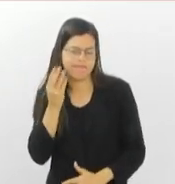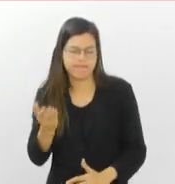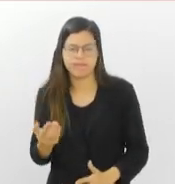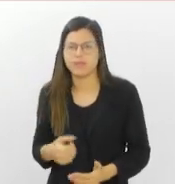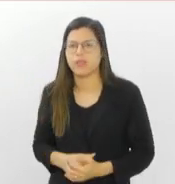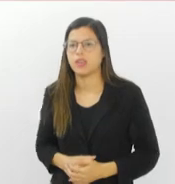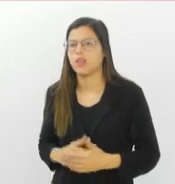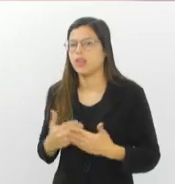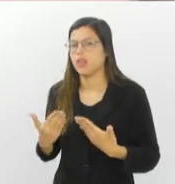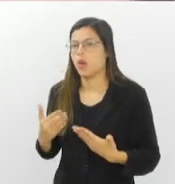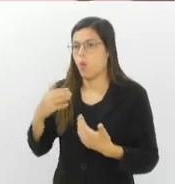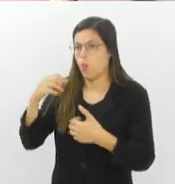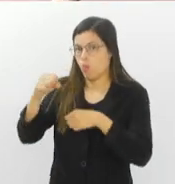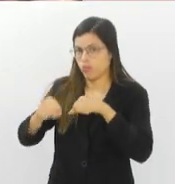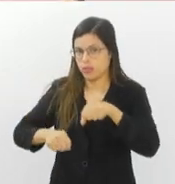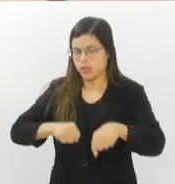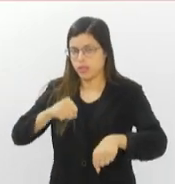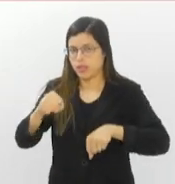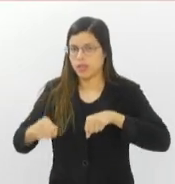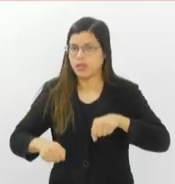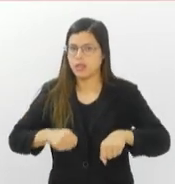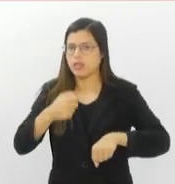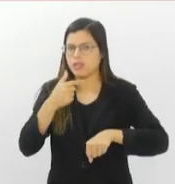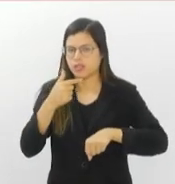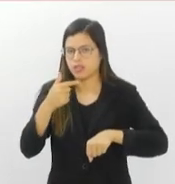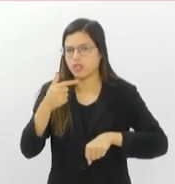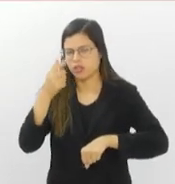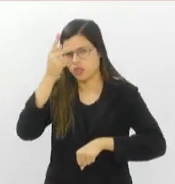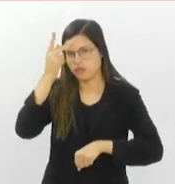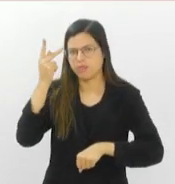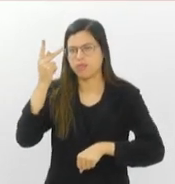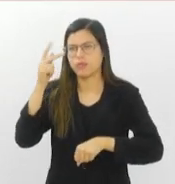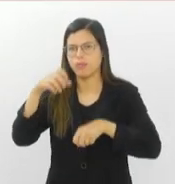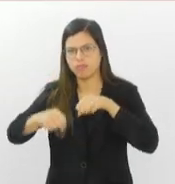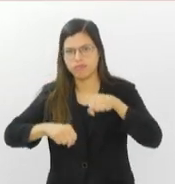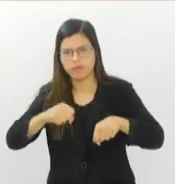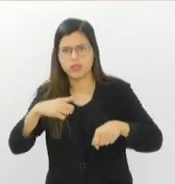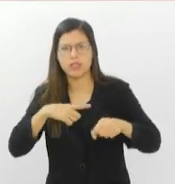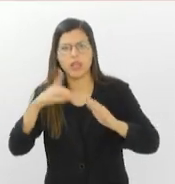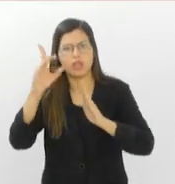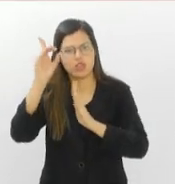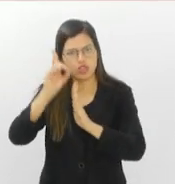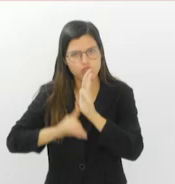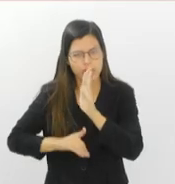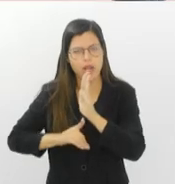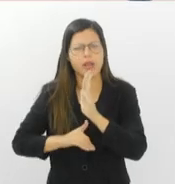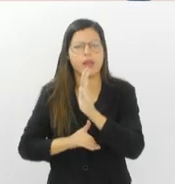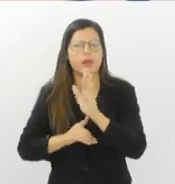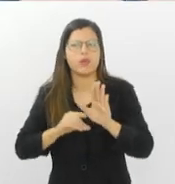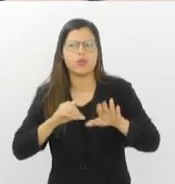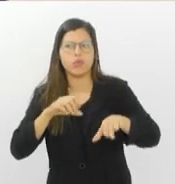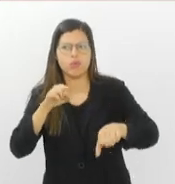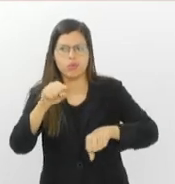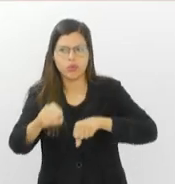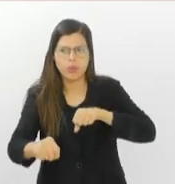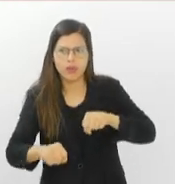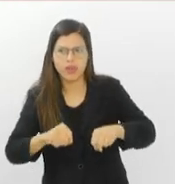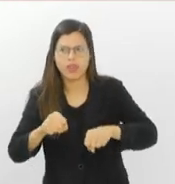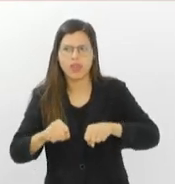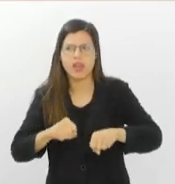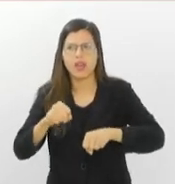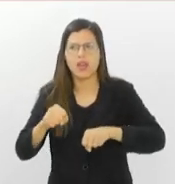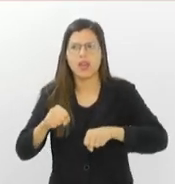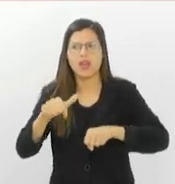os ciclistas, da mesma forma que nós temos nossos direitos, né? Então, os ciclistas têm o direito de pedalar pelo bordo da pista, né? Isso